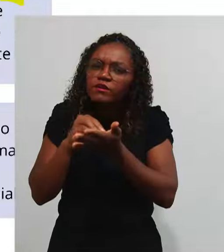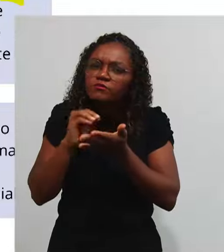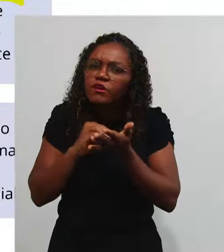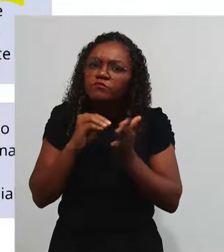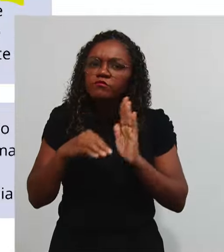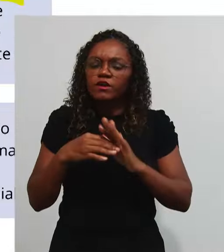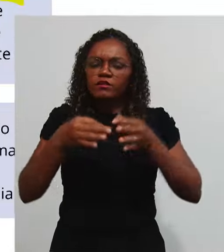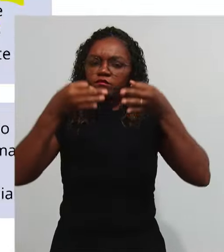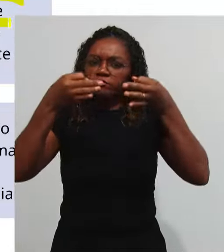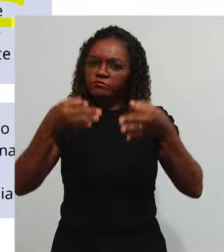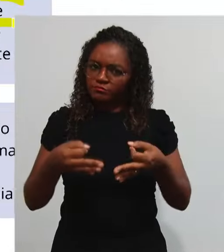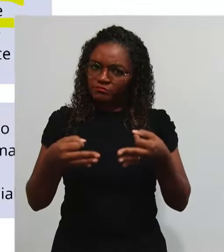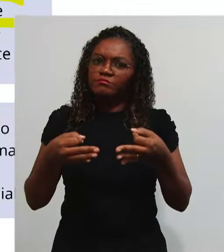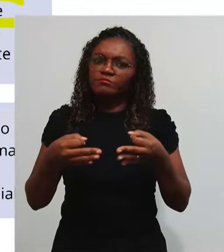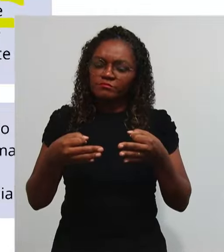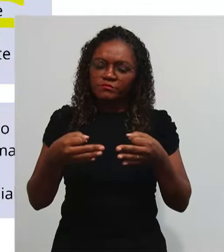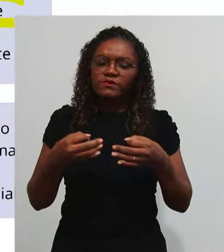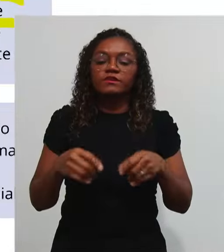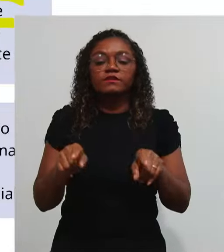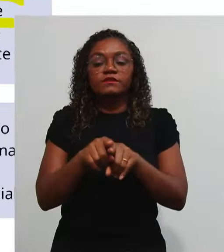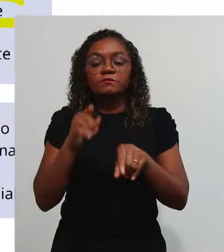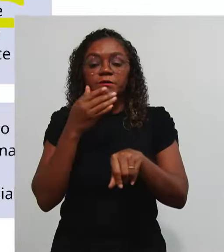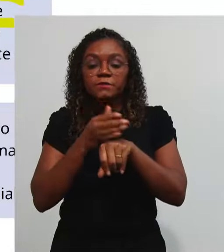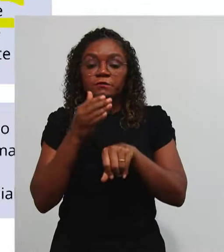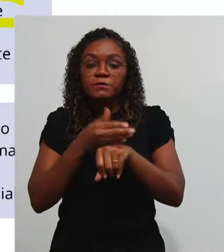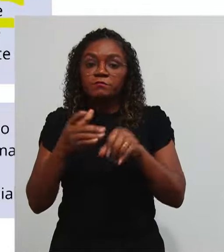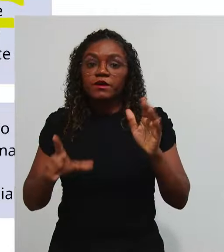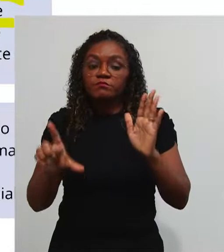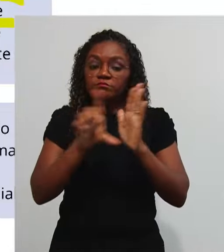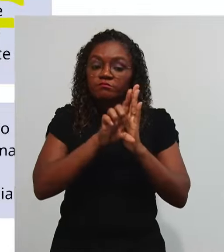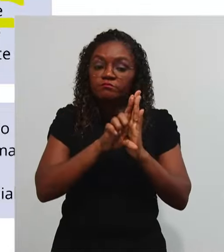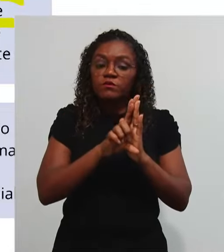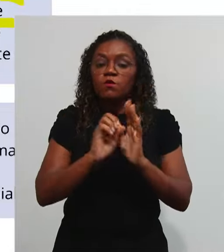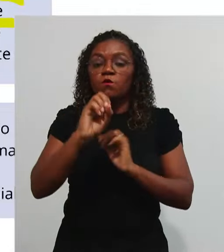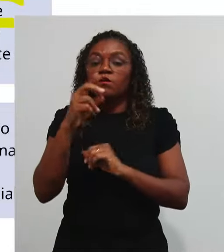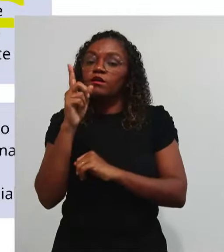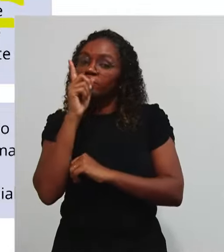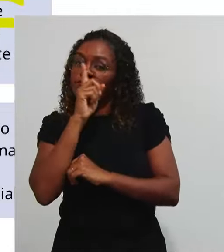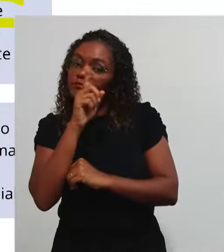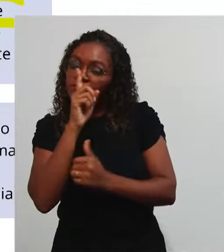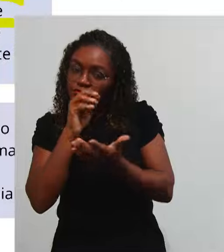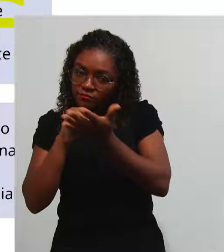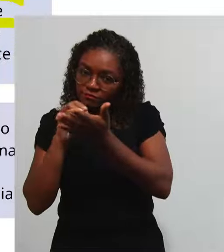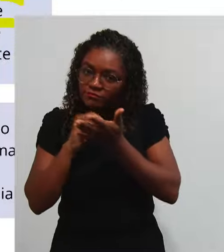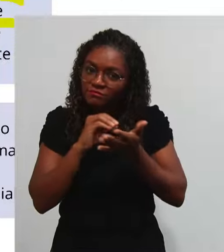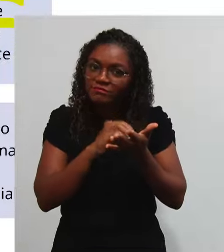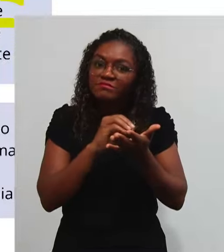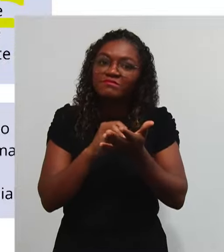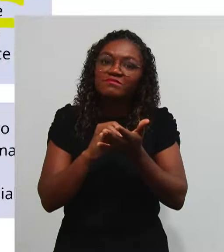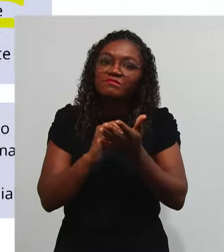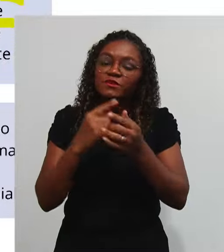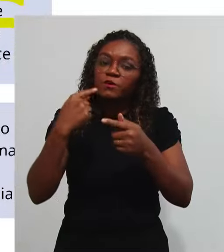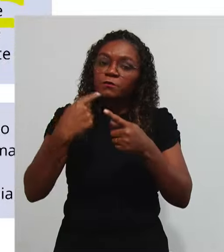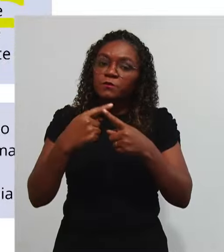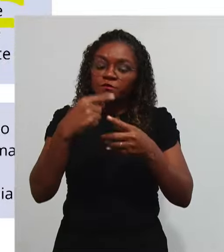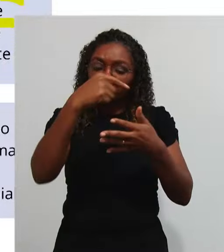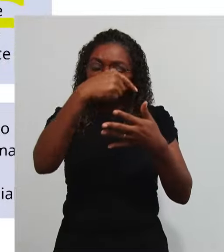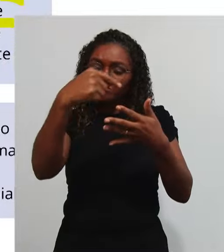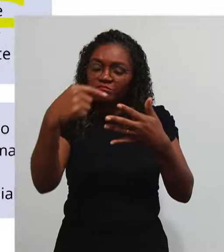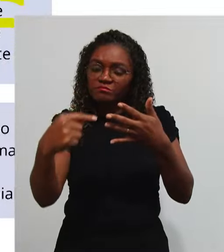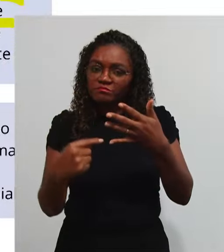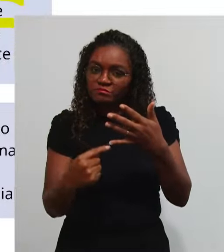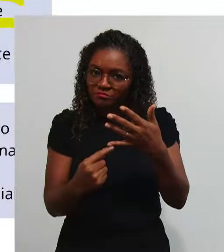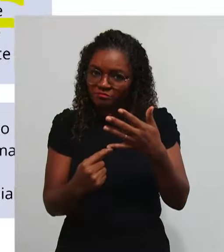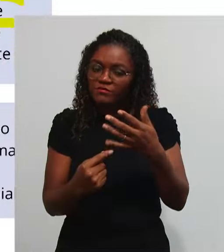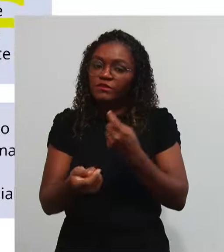Formal Ou ainda A prática Ilegal Dos Princípios Anteconômicos